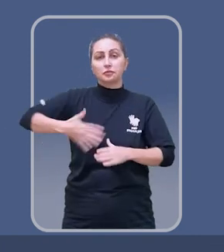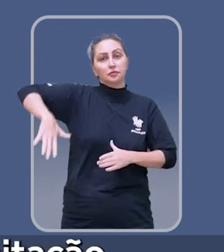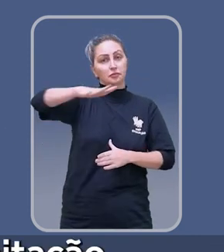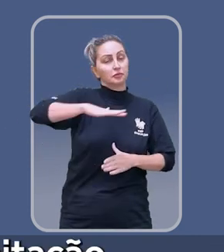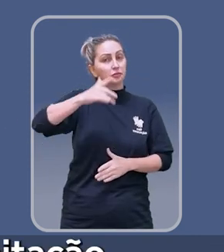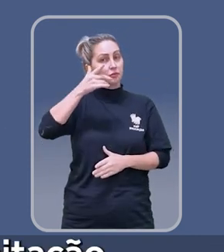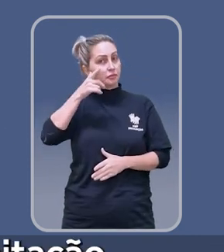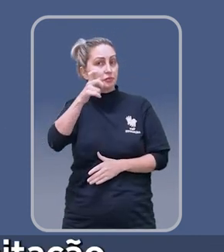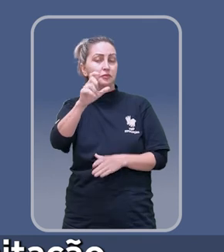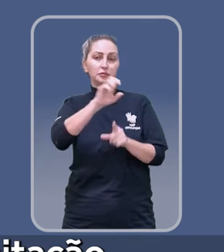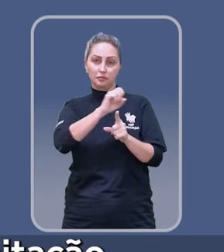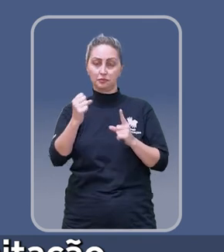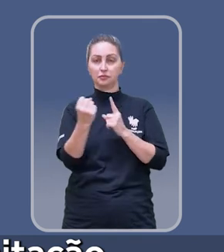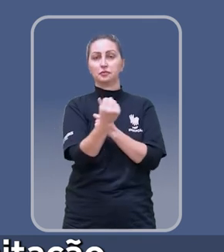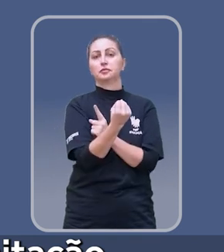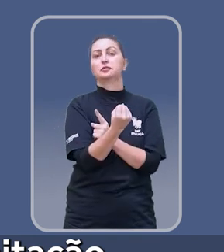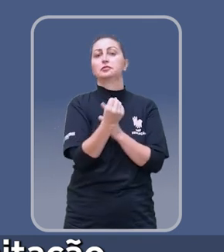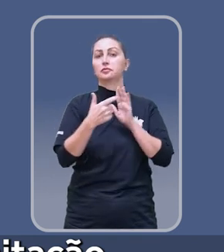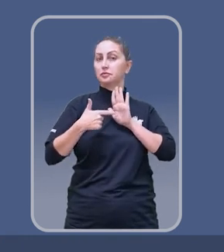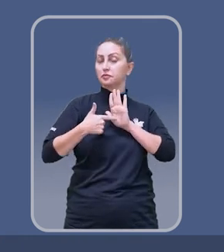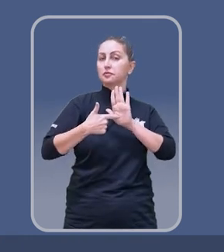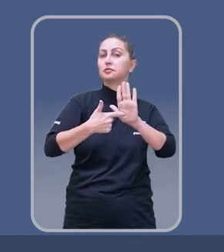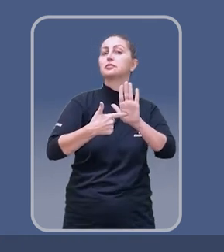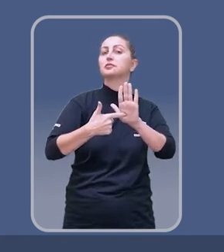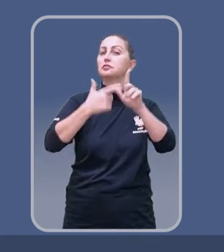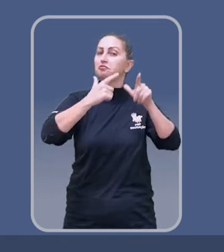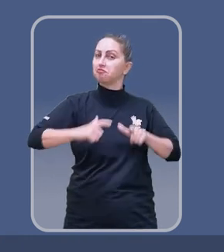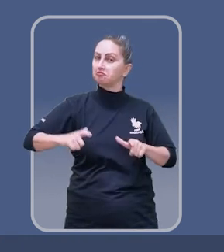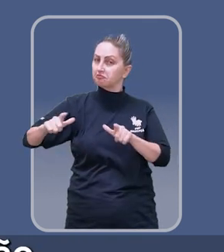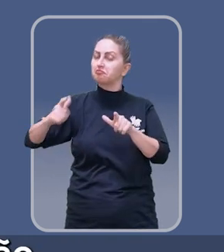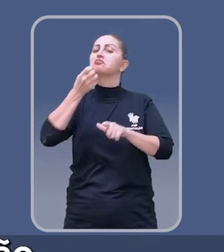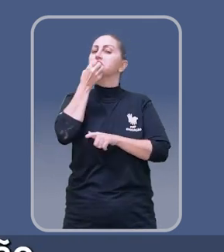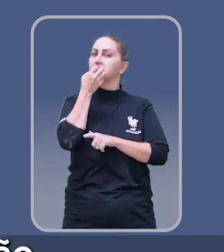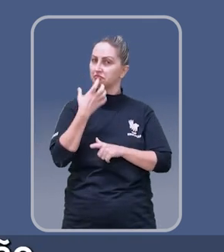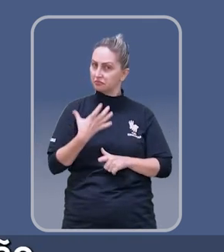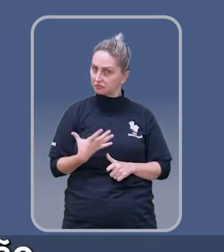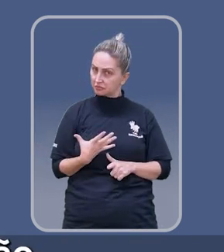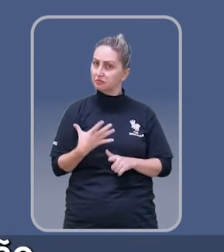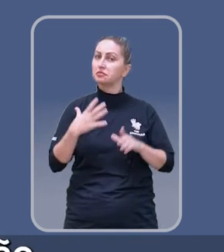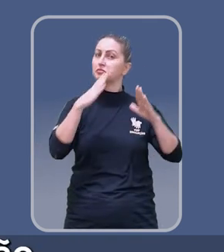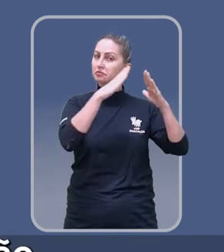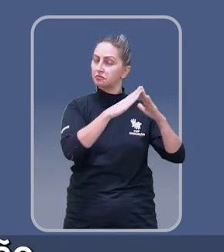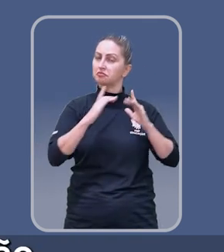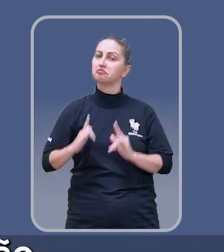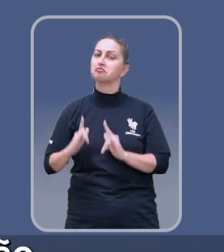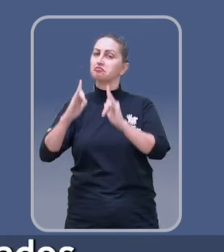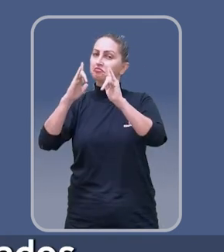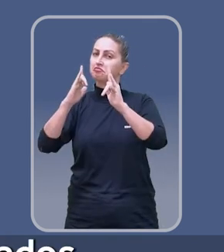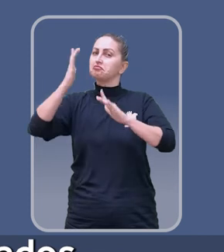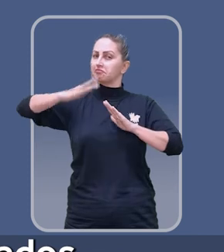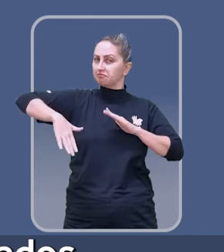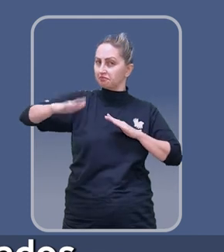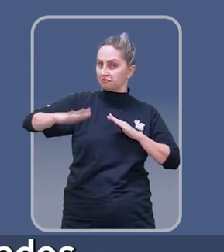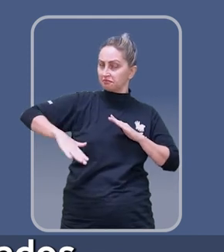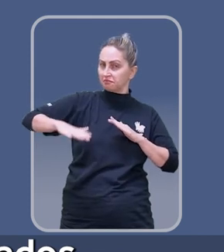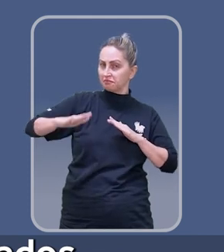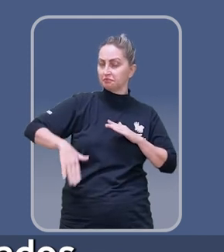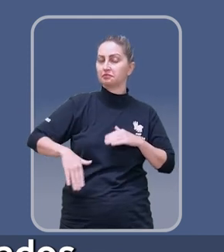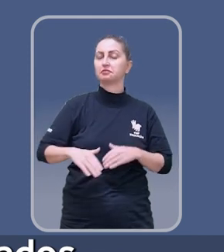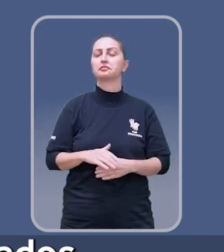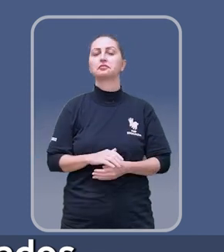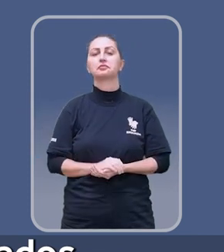reduzidos os custos dos empreendimentos de habitação de interesse social e permitir uma oferta de habitação em locais